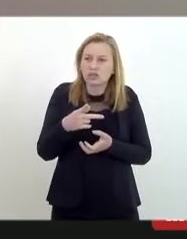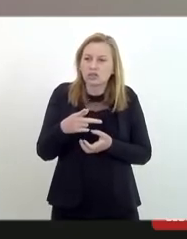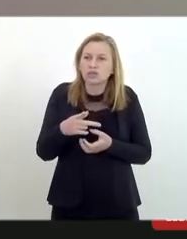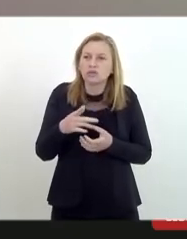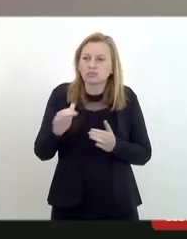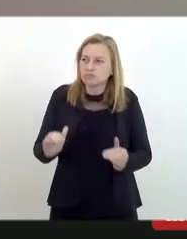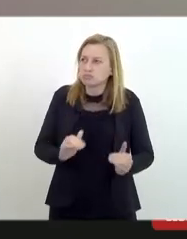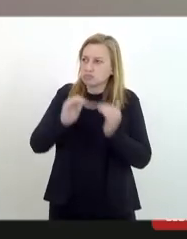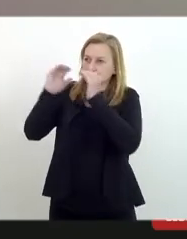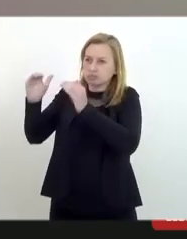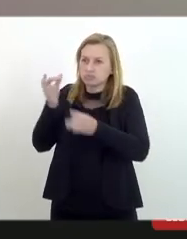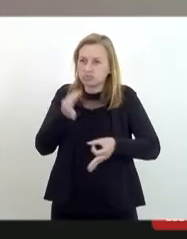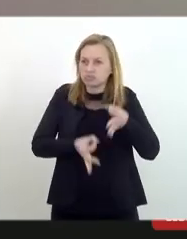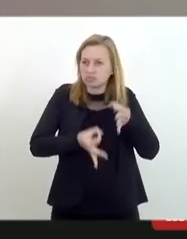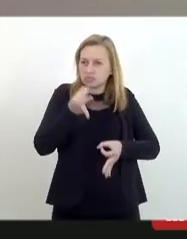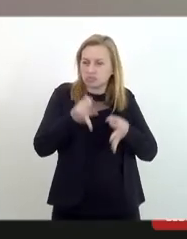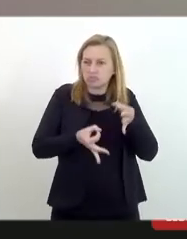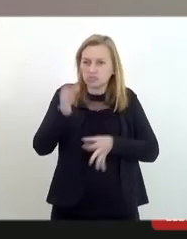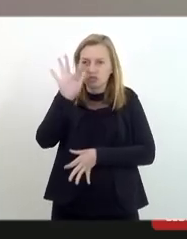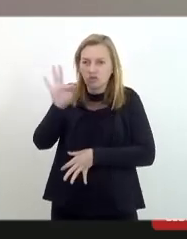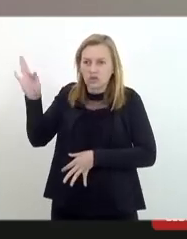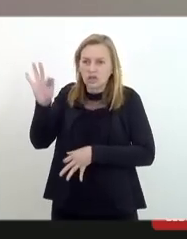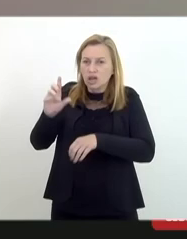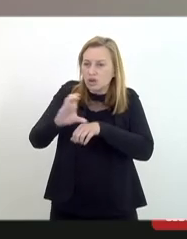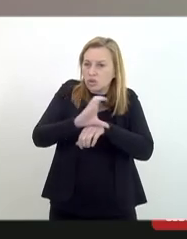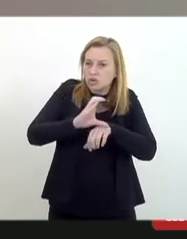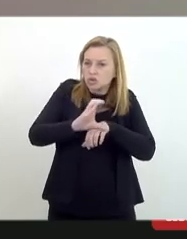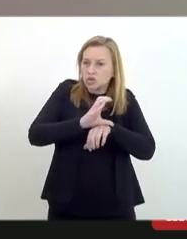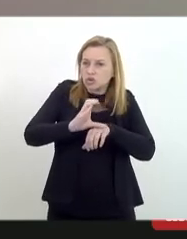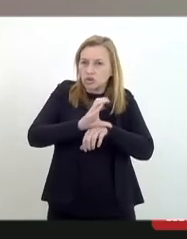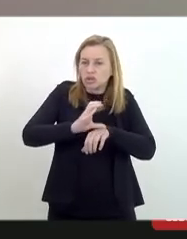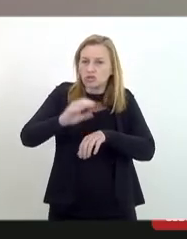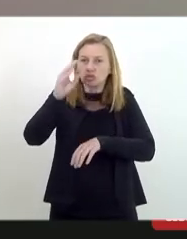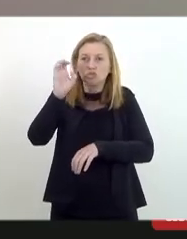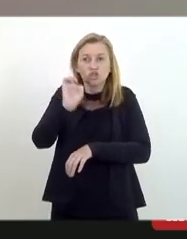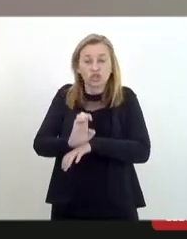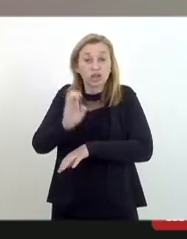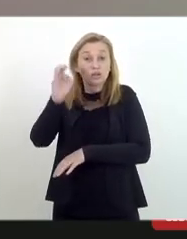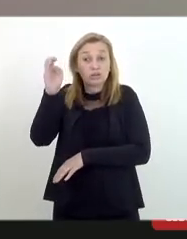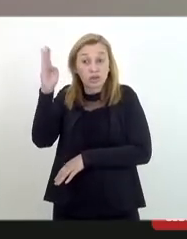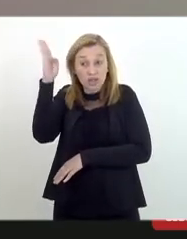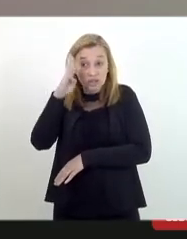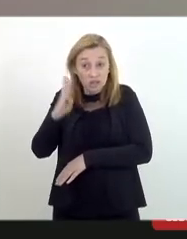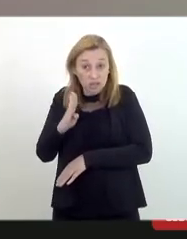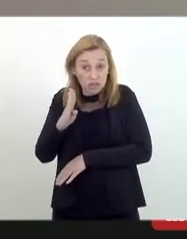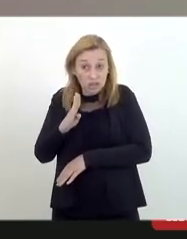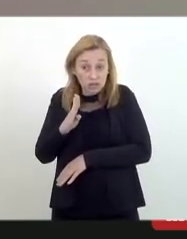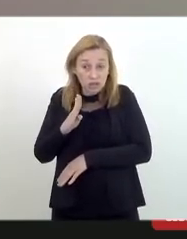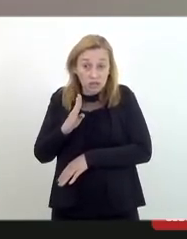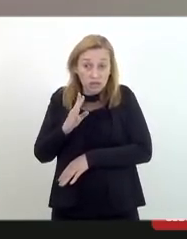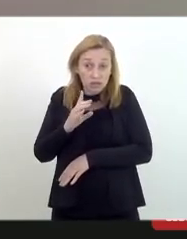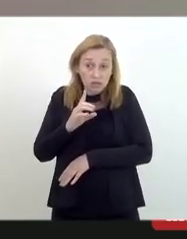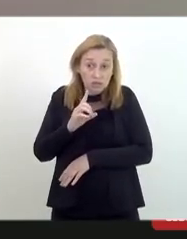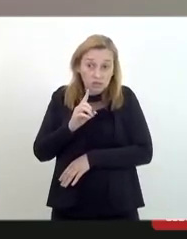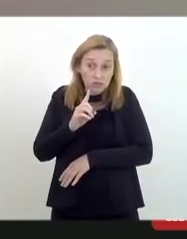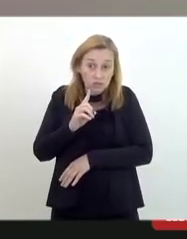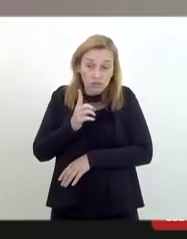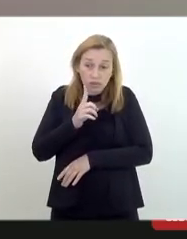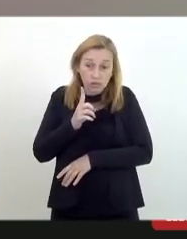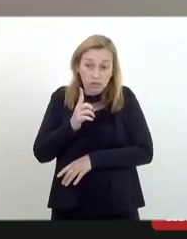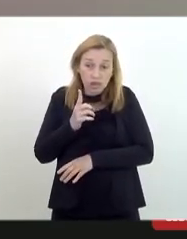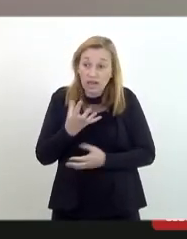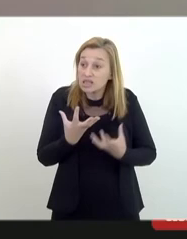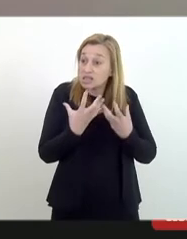Federal que a Constituição e o Estado Brasileiro não se coadunam com nenhuma posição dessa